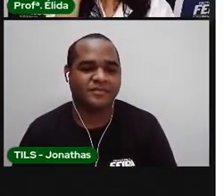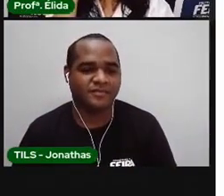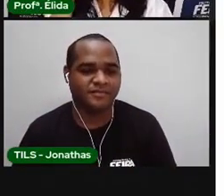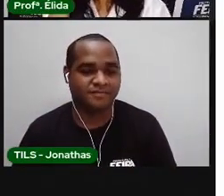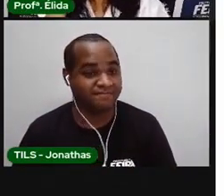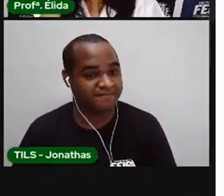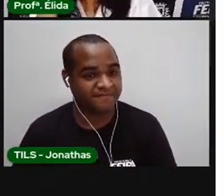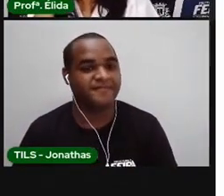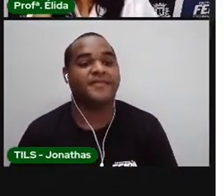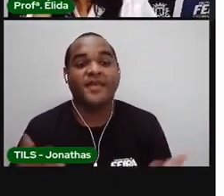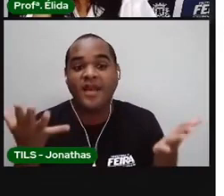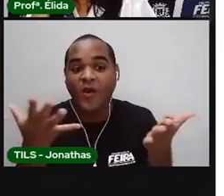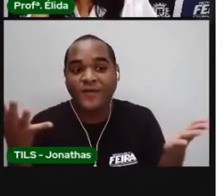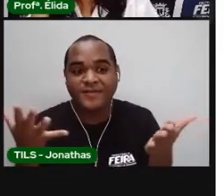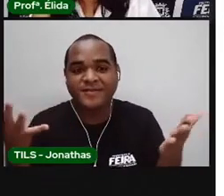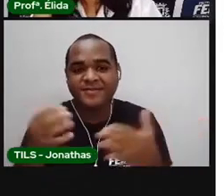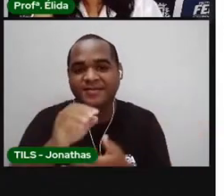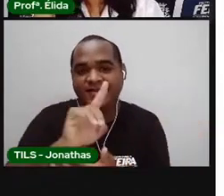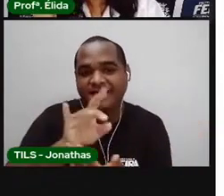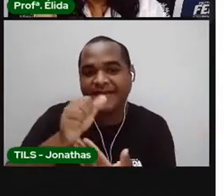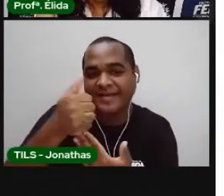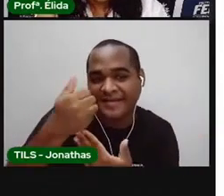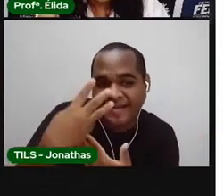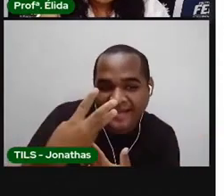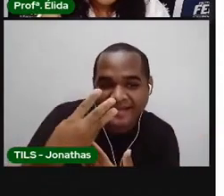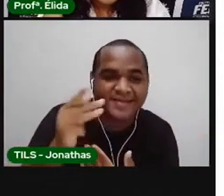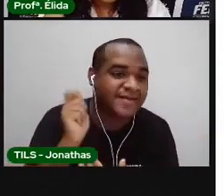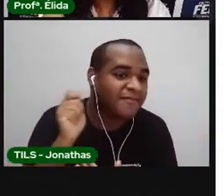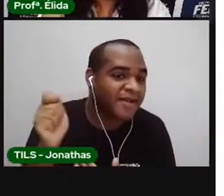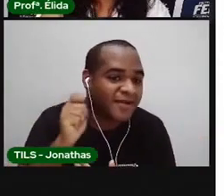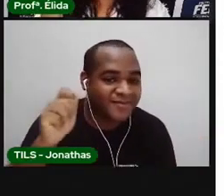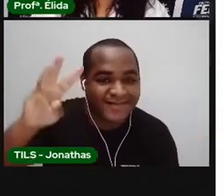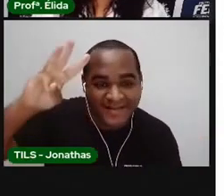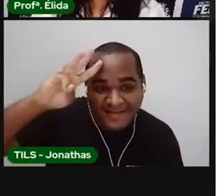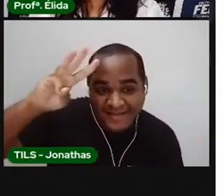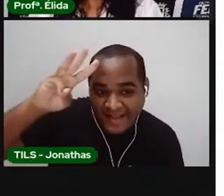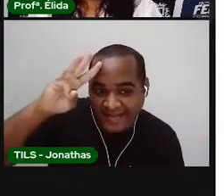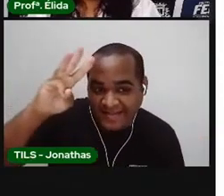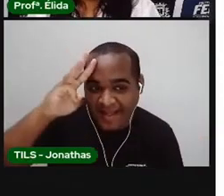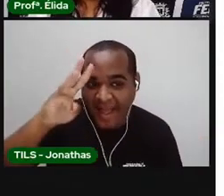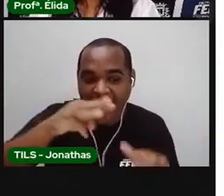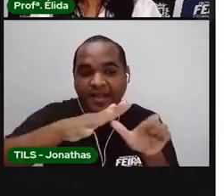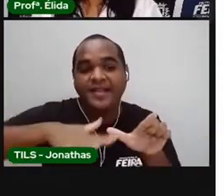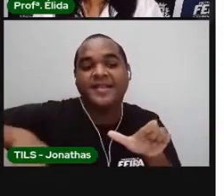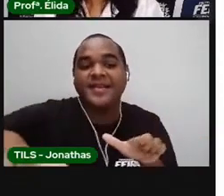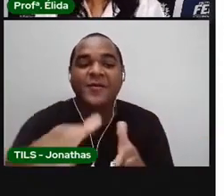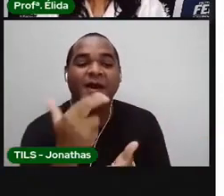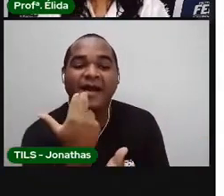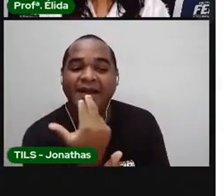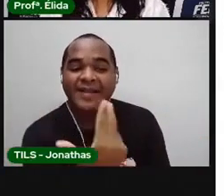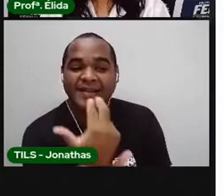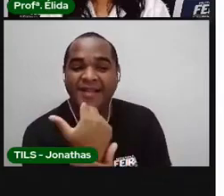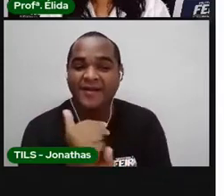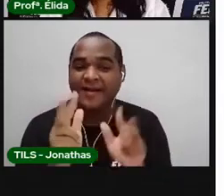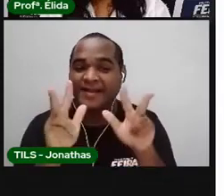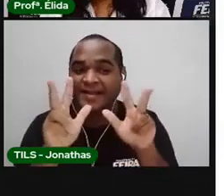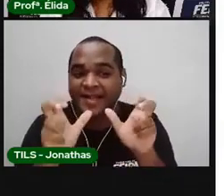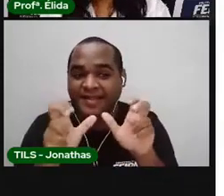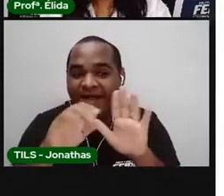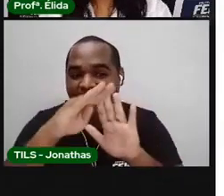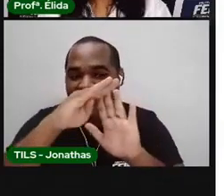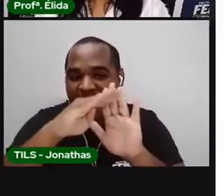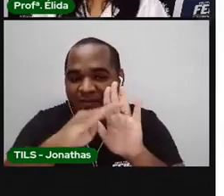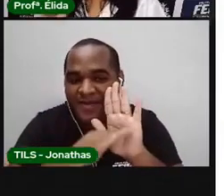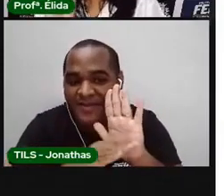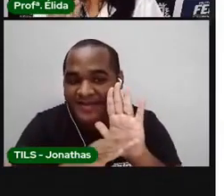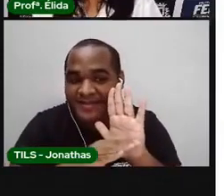A aula de hoje é 13 de abril, terça-feira, a área de linguagem e o tema é lista.